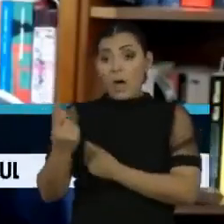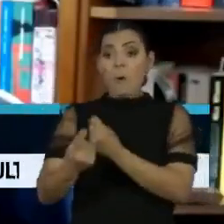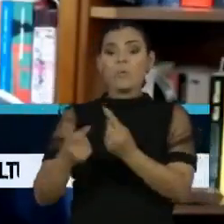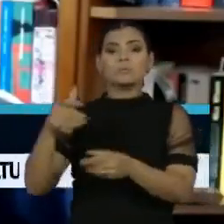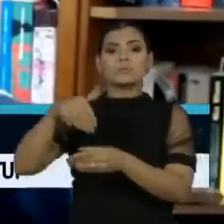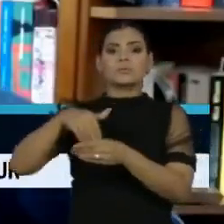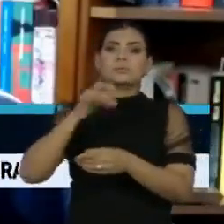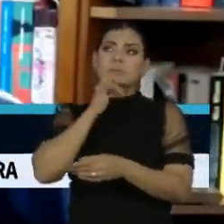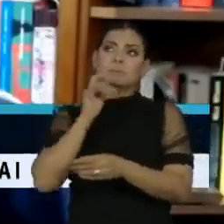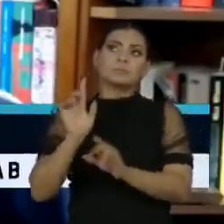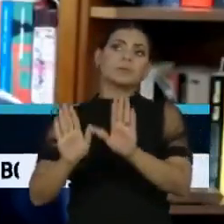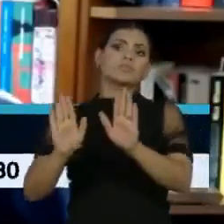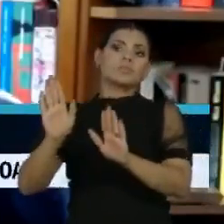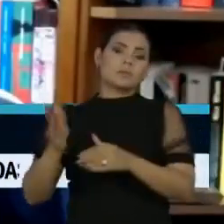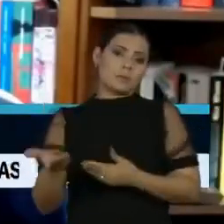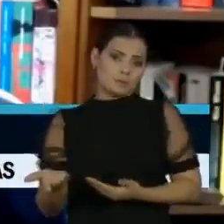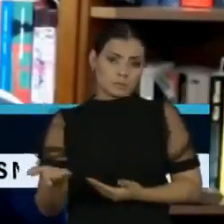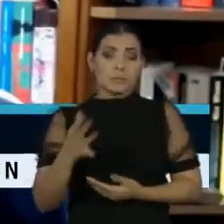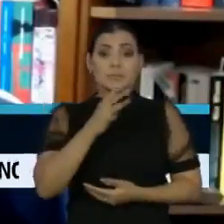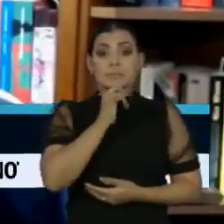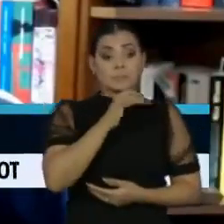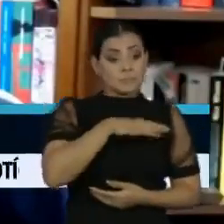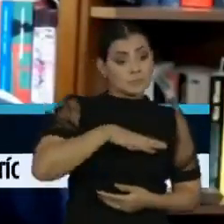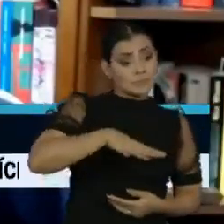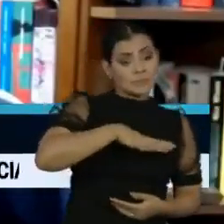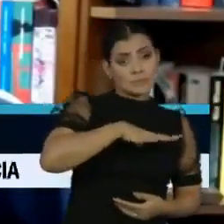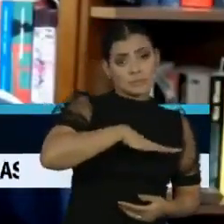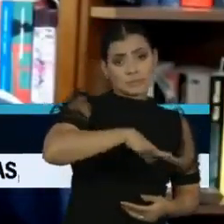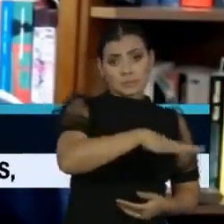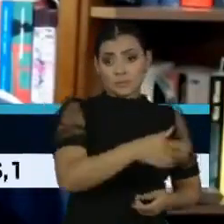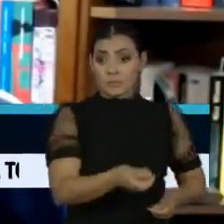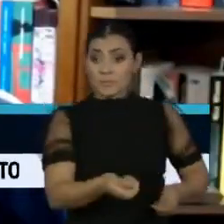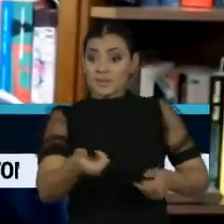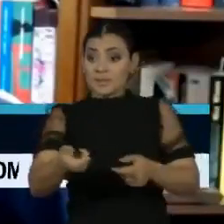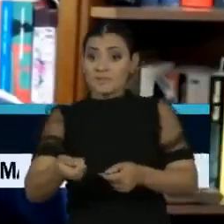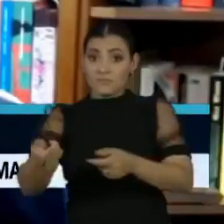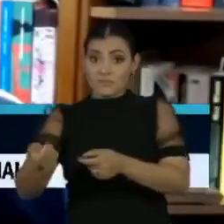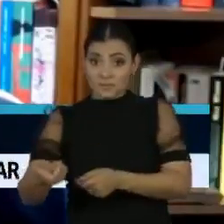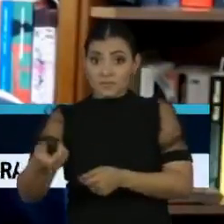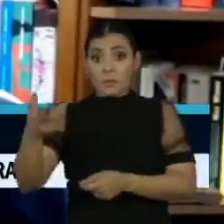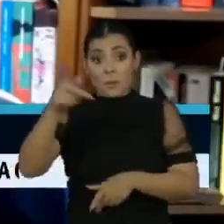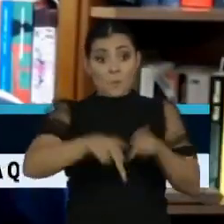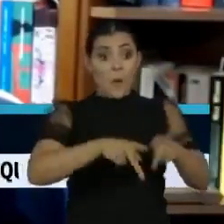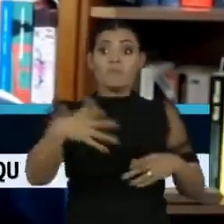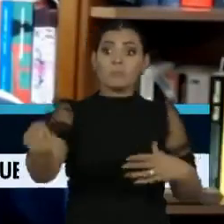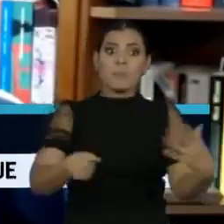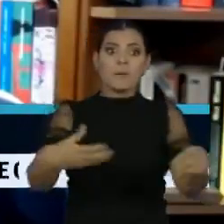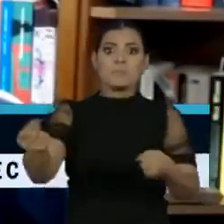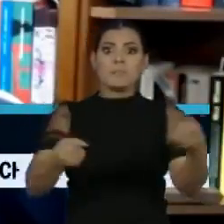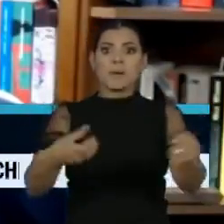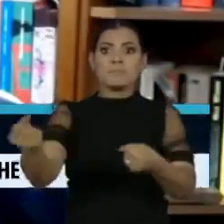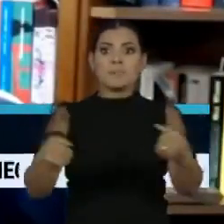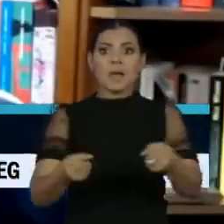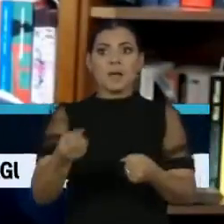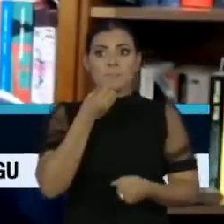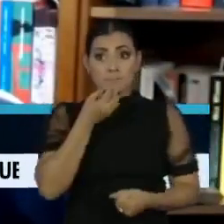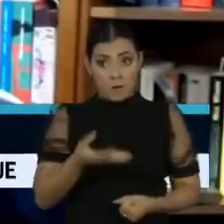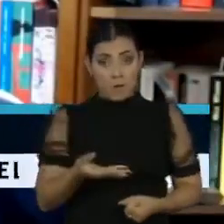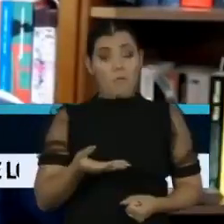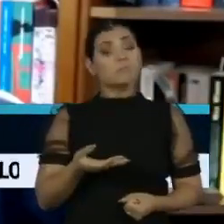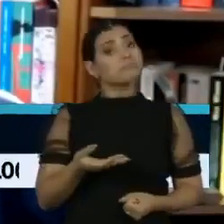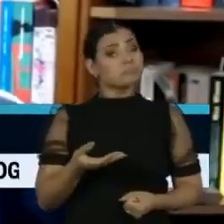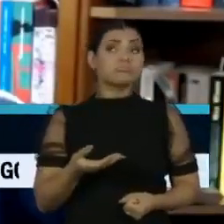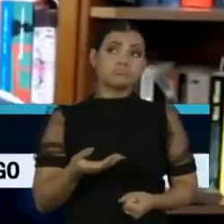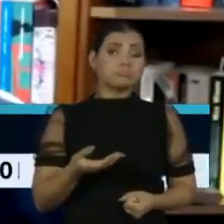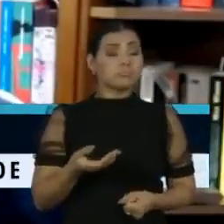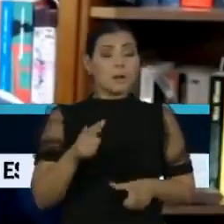eleitorado. Por exemplo, em cidades onde o auxílio emergencial esteve mais presente, tem